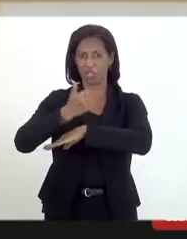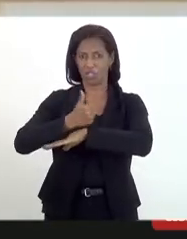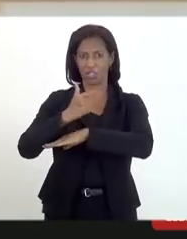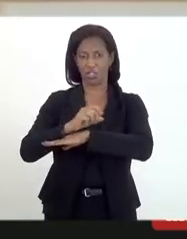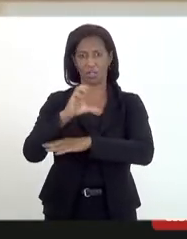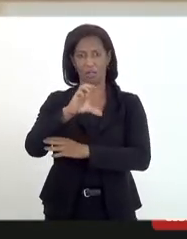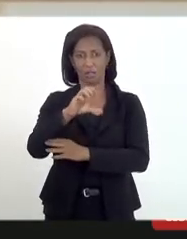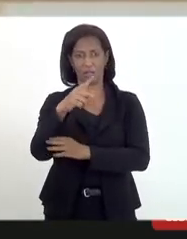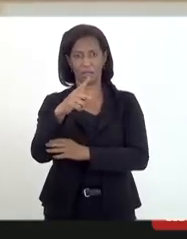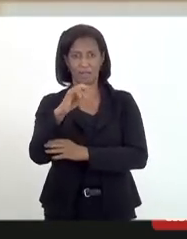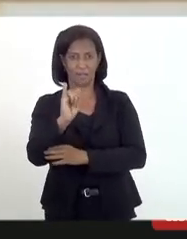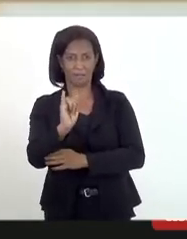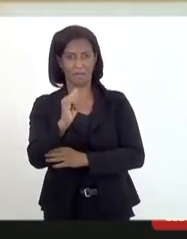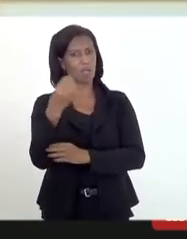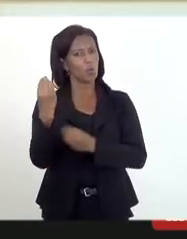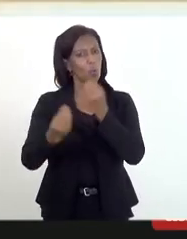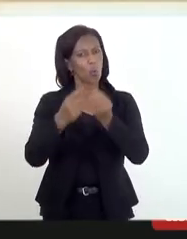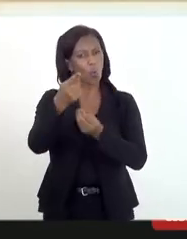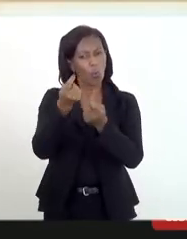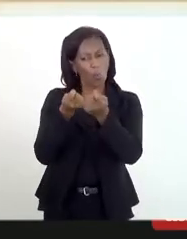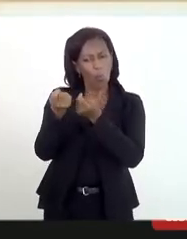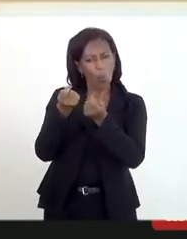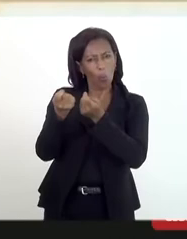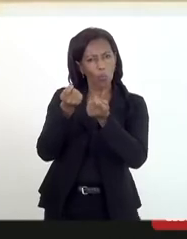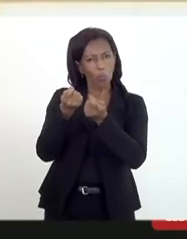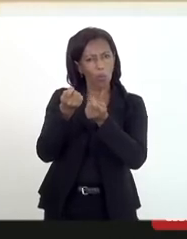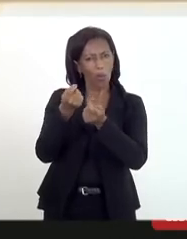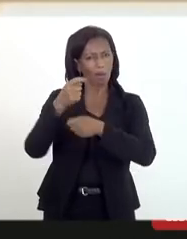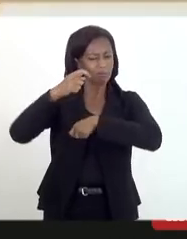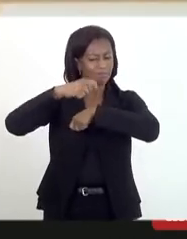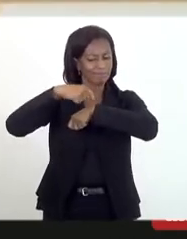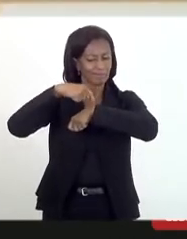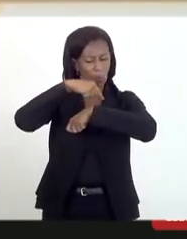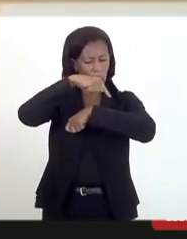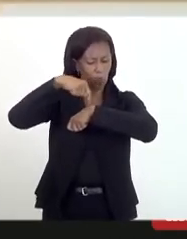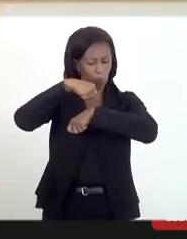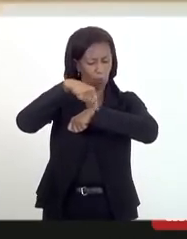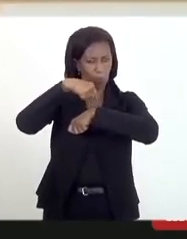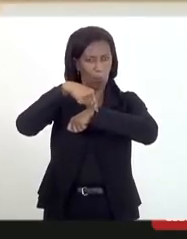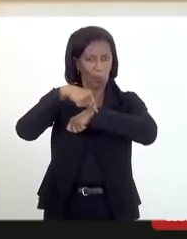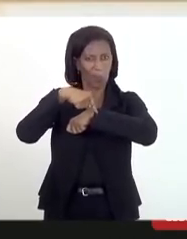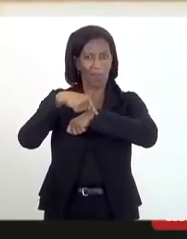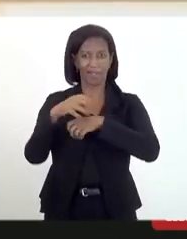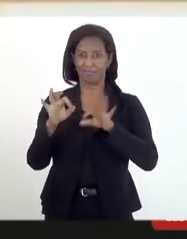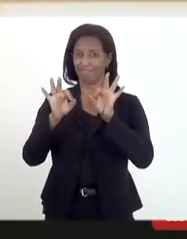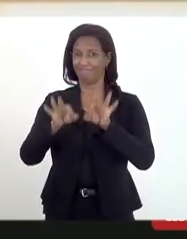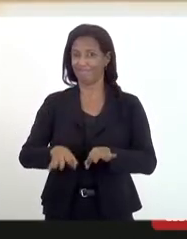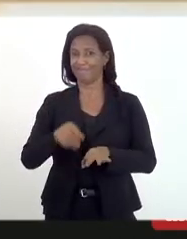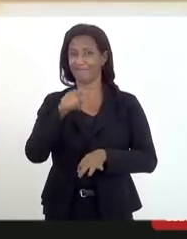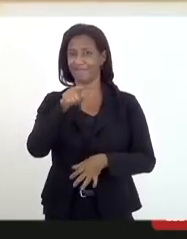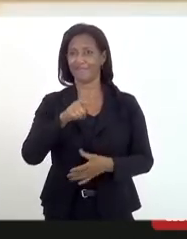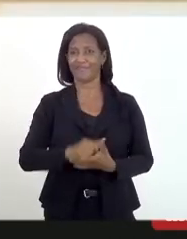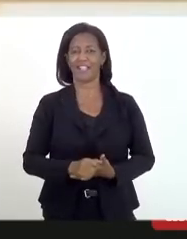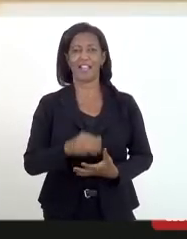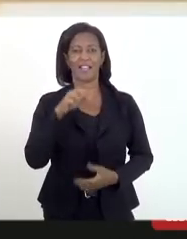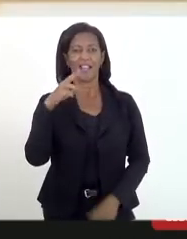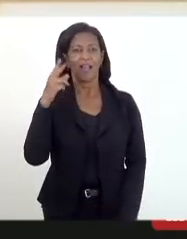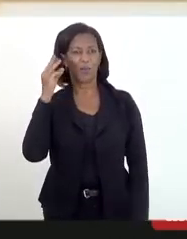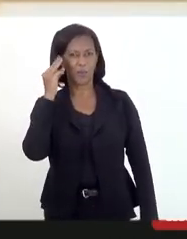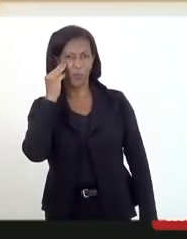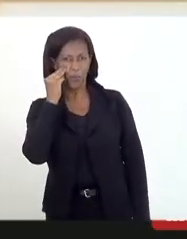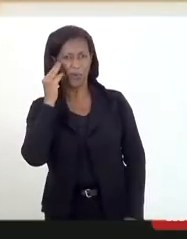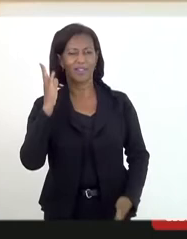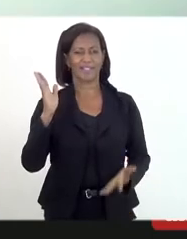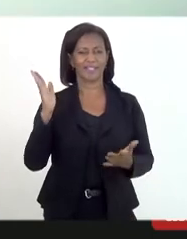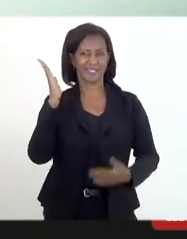controla com mão de ferro o cronômetro... Não, é verdade. A senhora sabe, a Mônica sabe, todo mundo